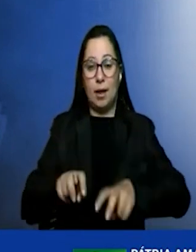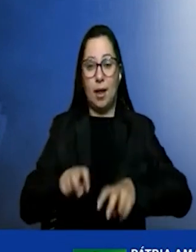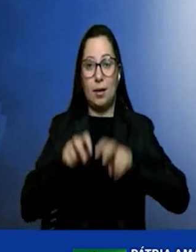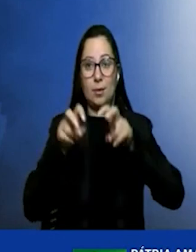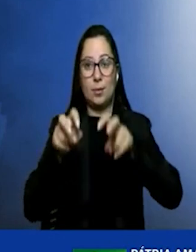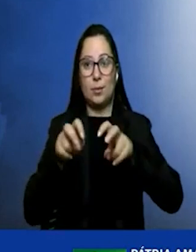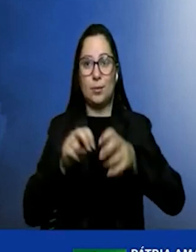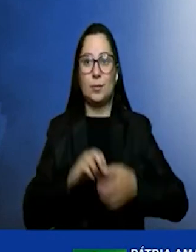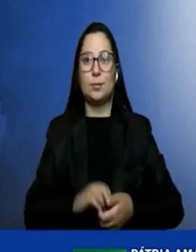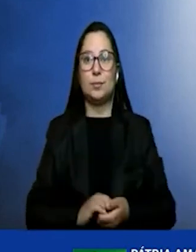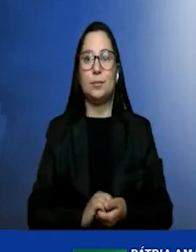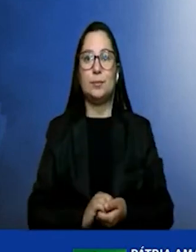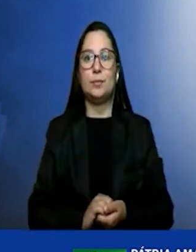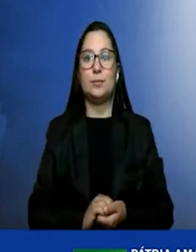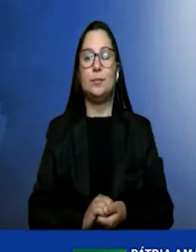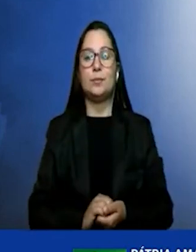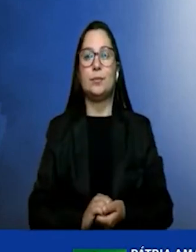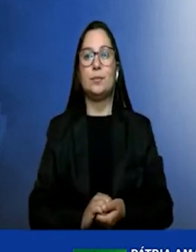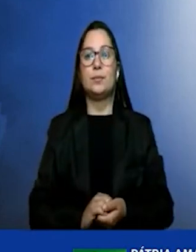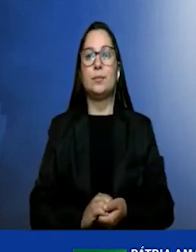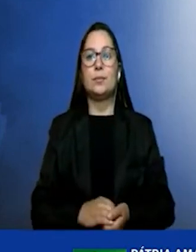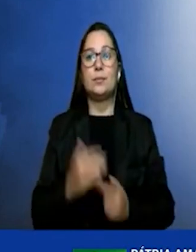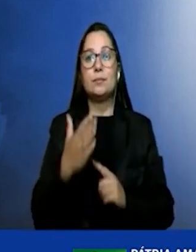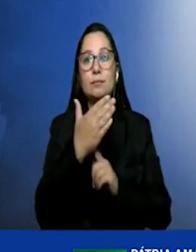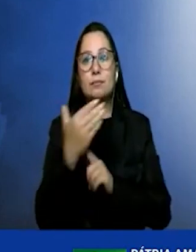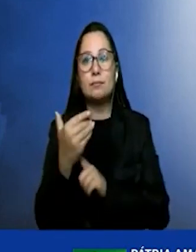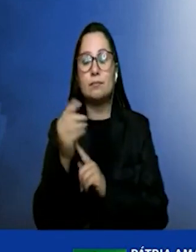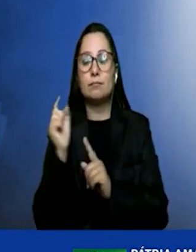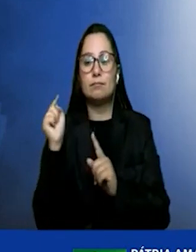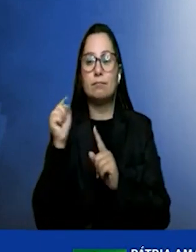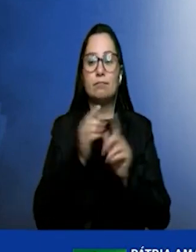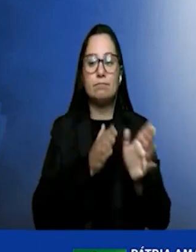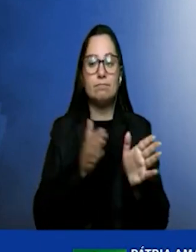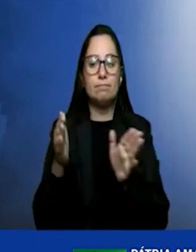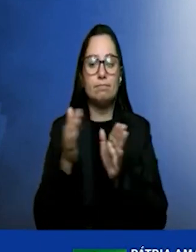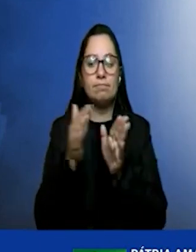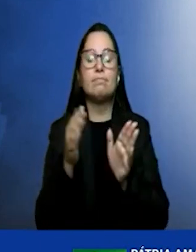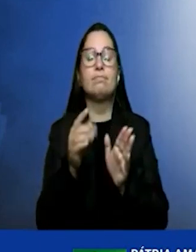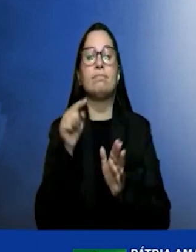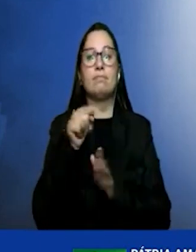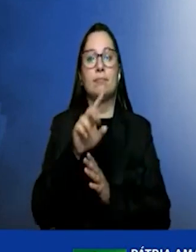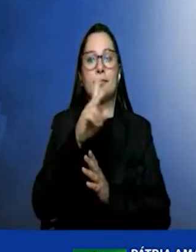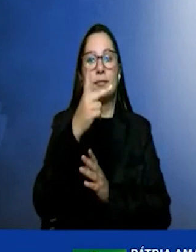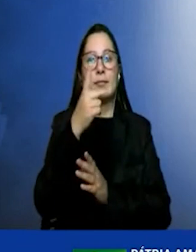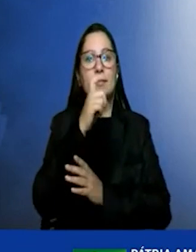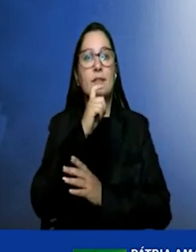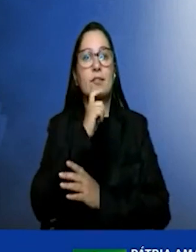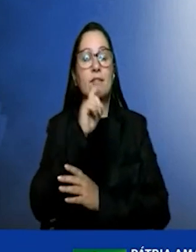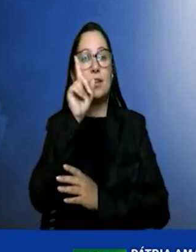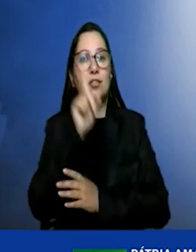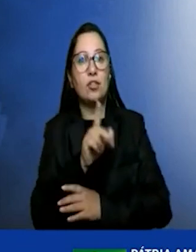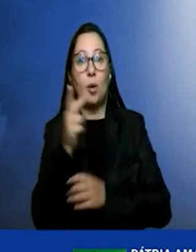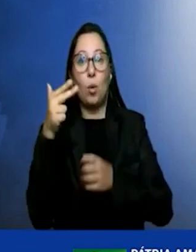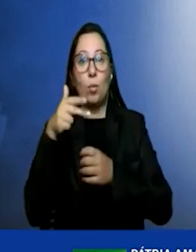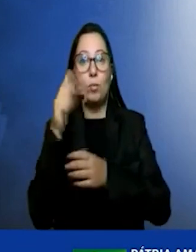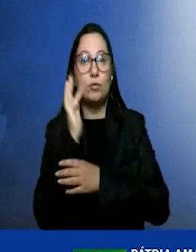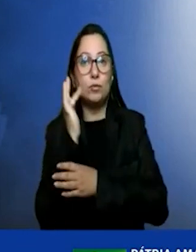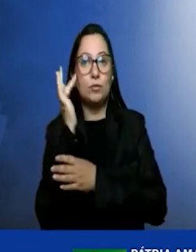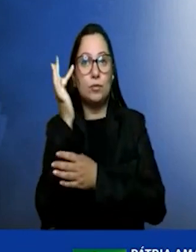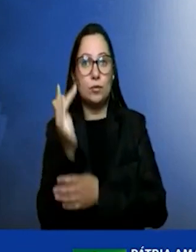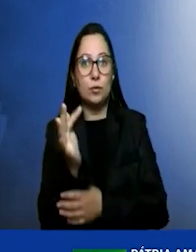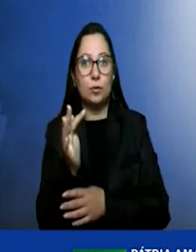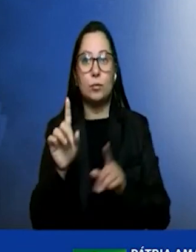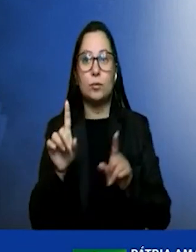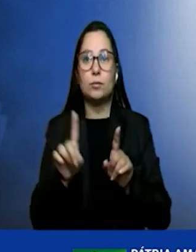A tecnologia está caminhando nessa direção do hidrogênio verde ser o combustível no futuro e o grande